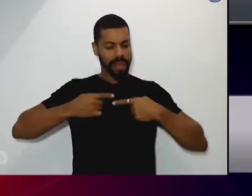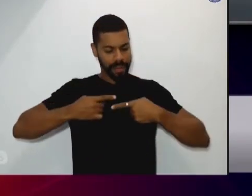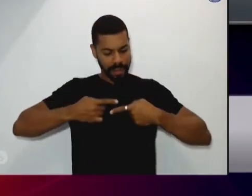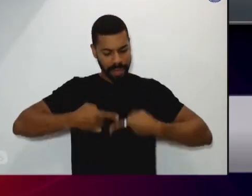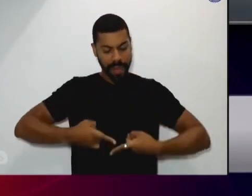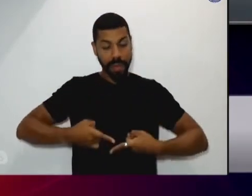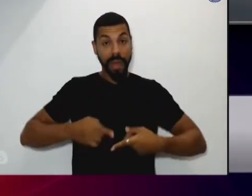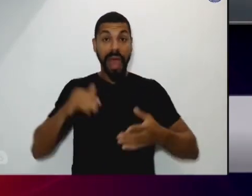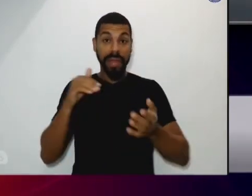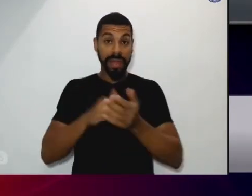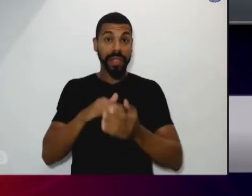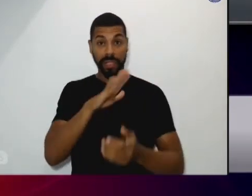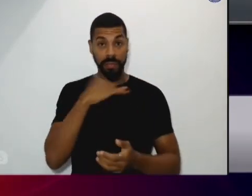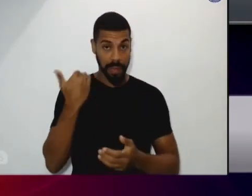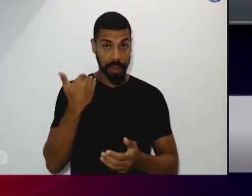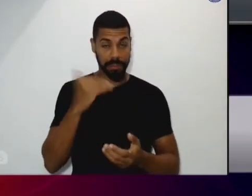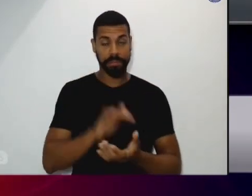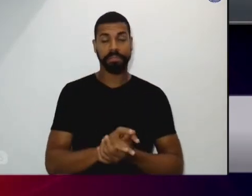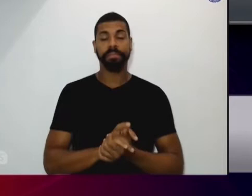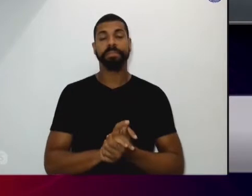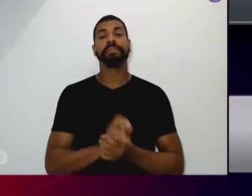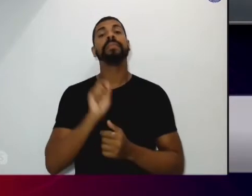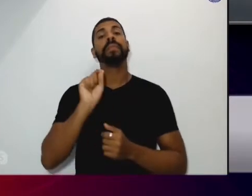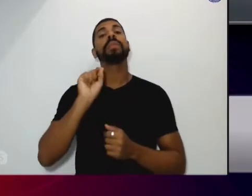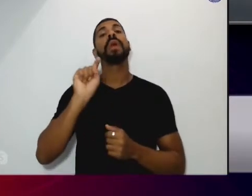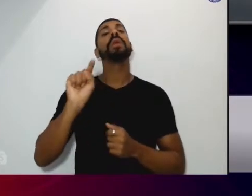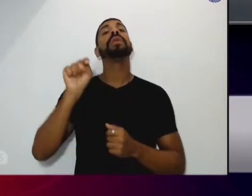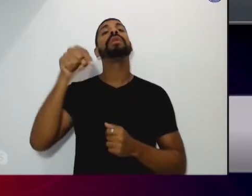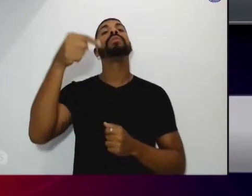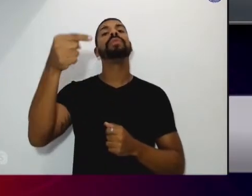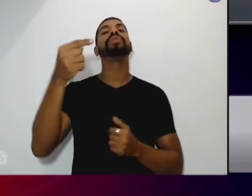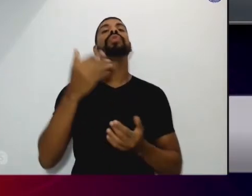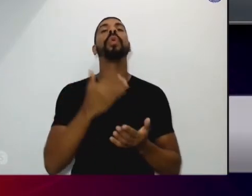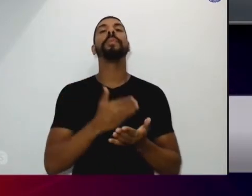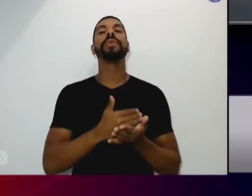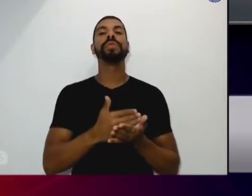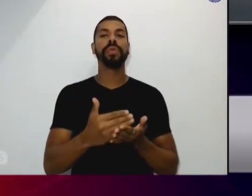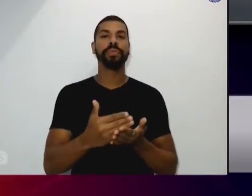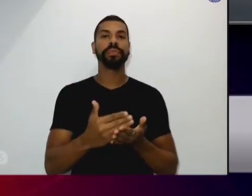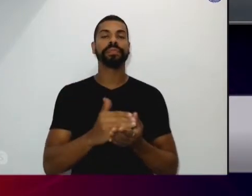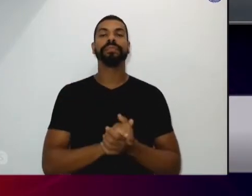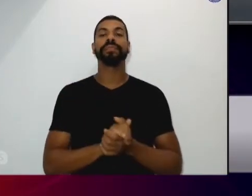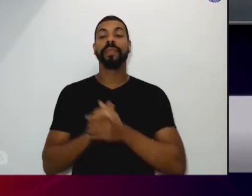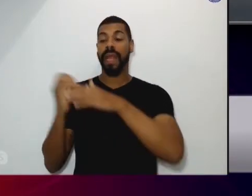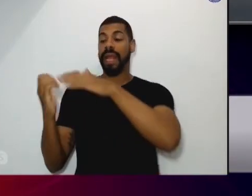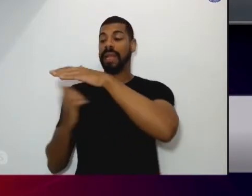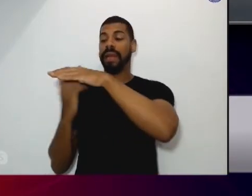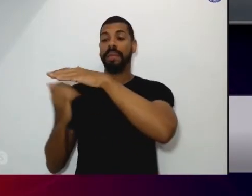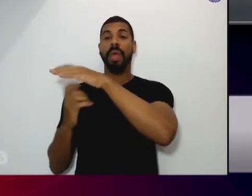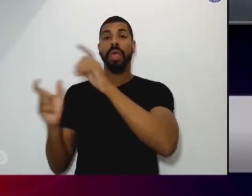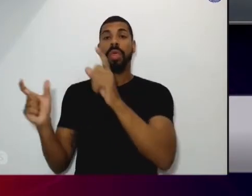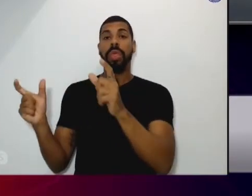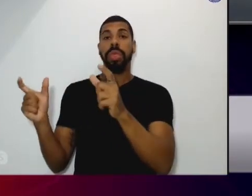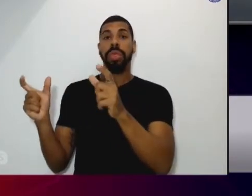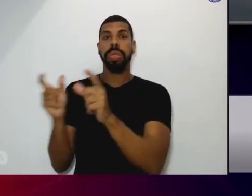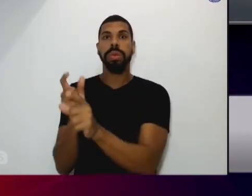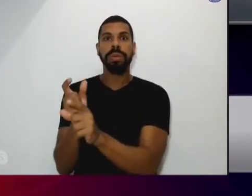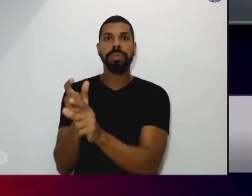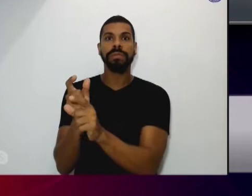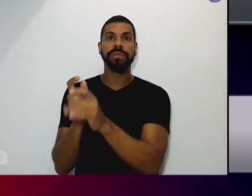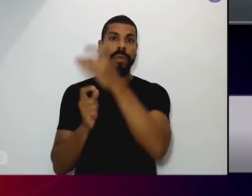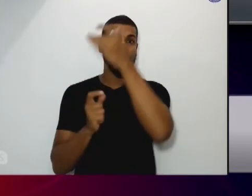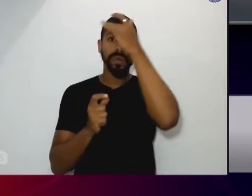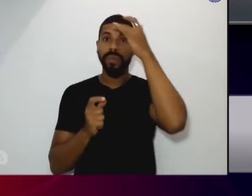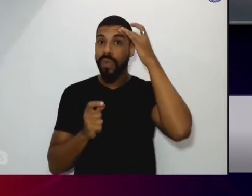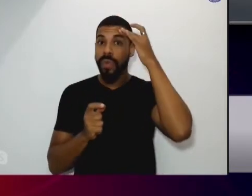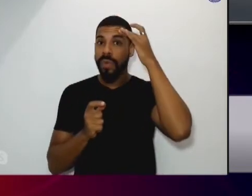suicídio aí começou a Caio reduziu bastante o número de pessoas com esses